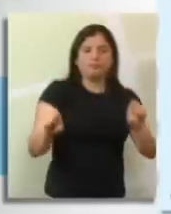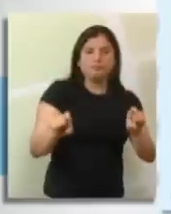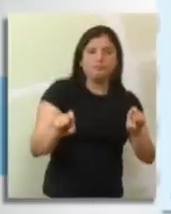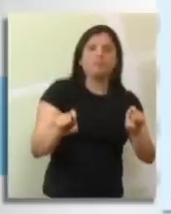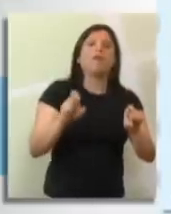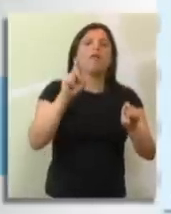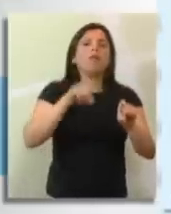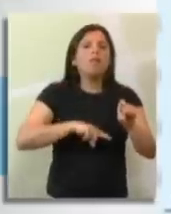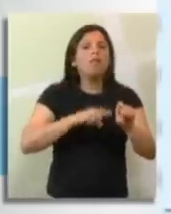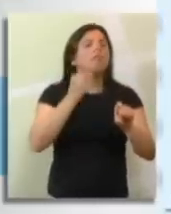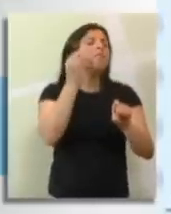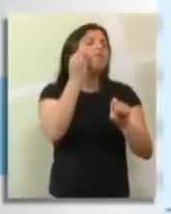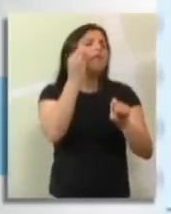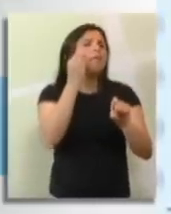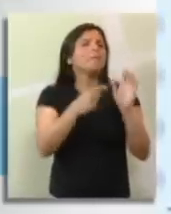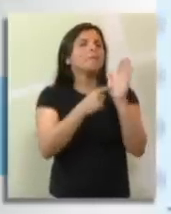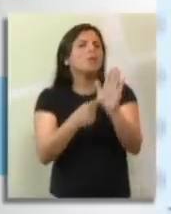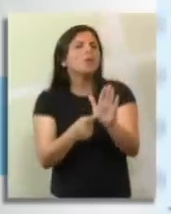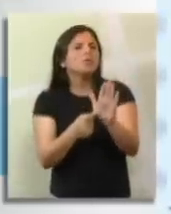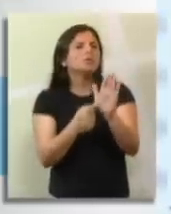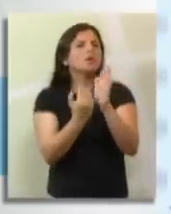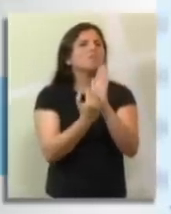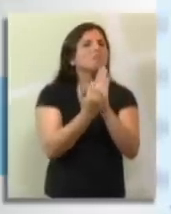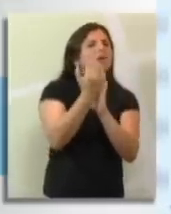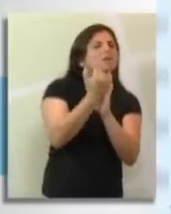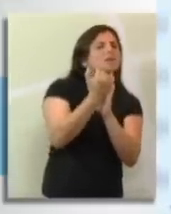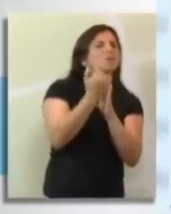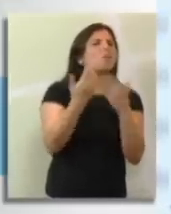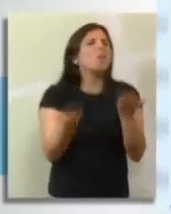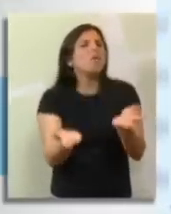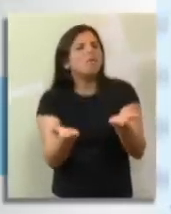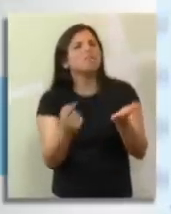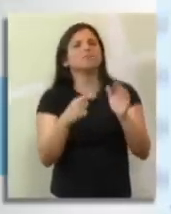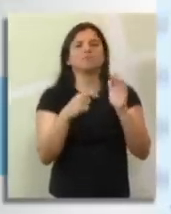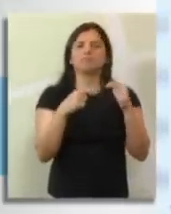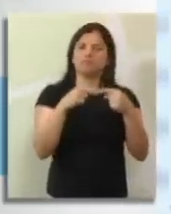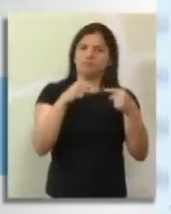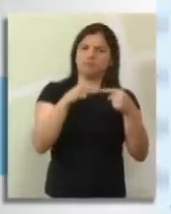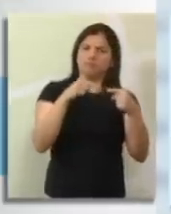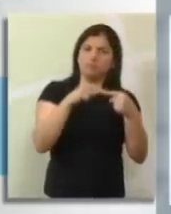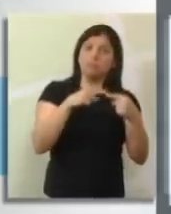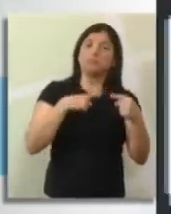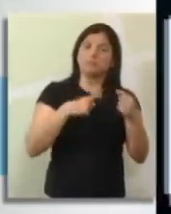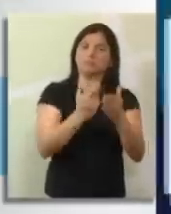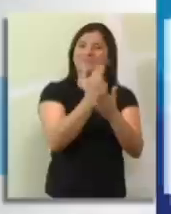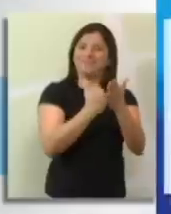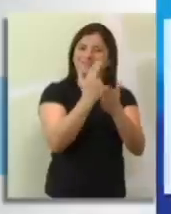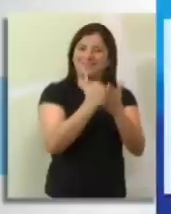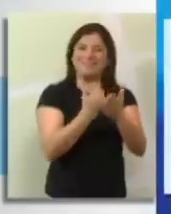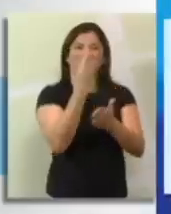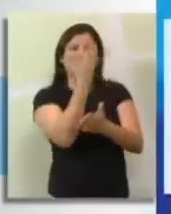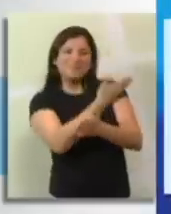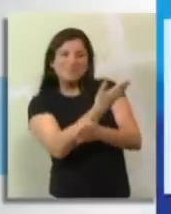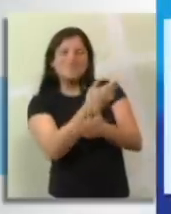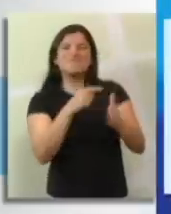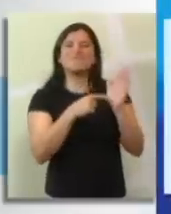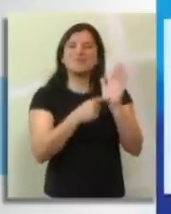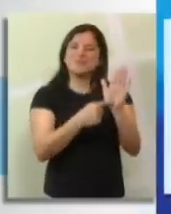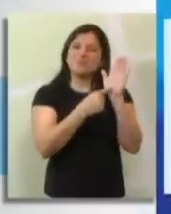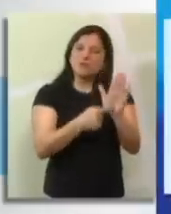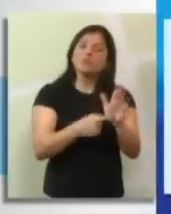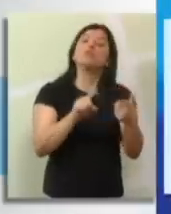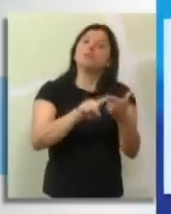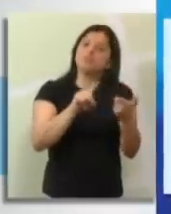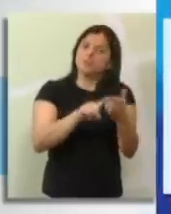as barras horizontais geralmente são usadas para representar dados de lugares diferentes, e o gráfico setorial ou gráfico de